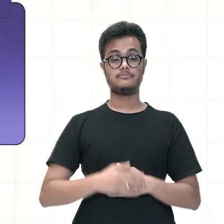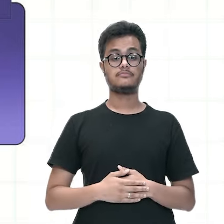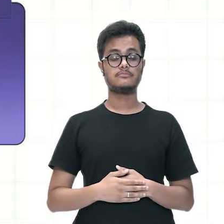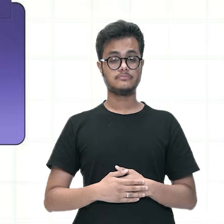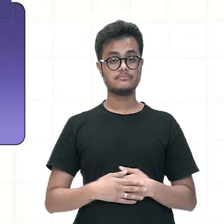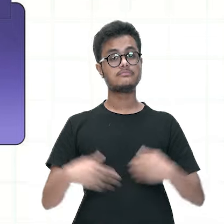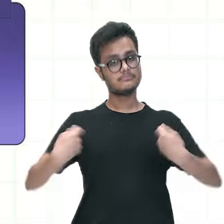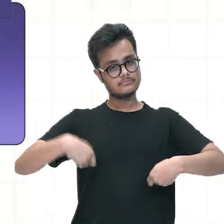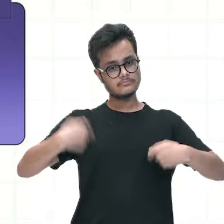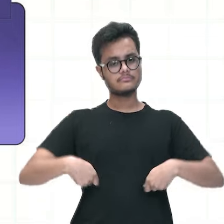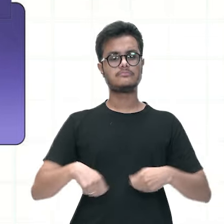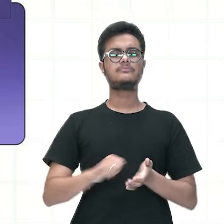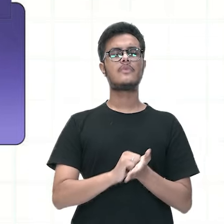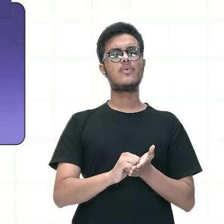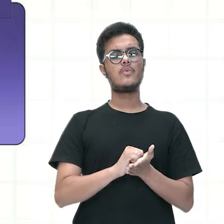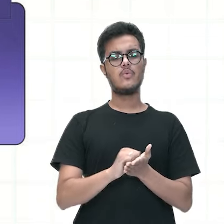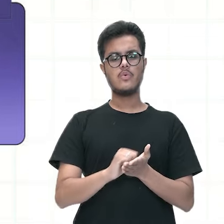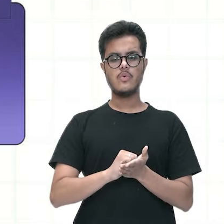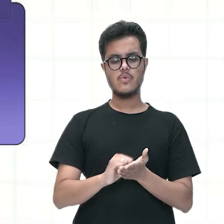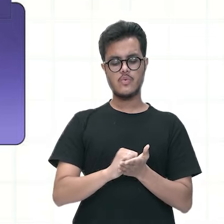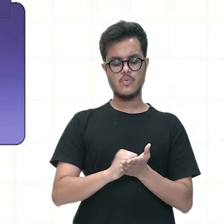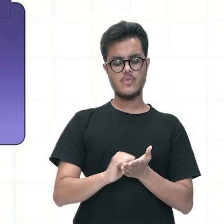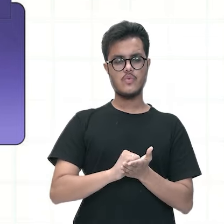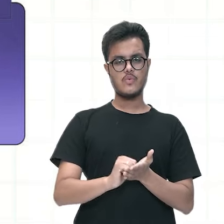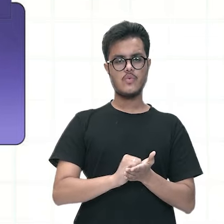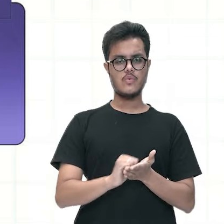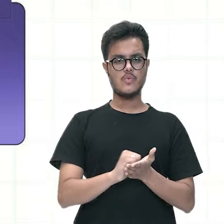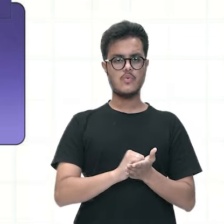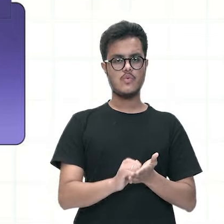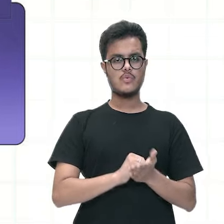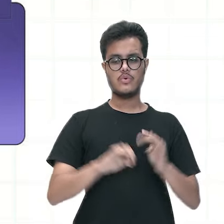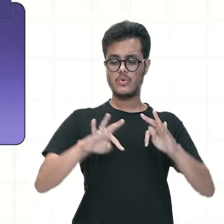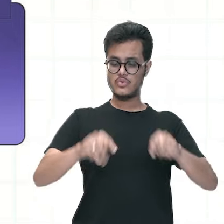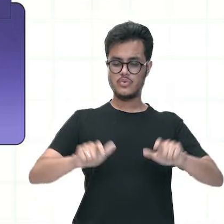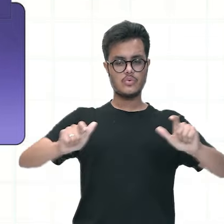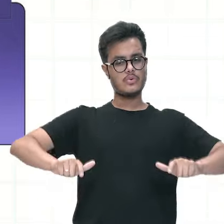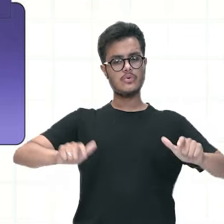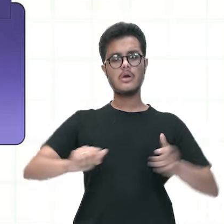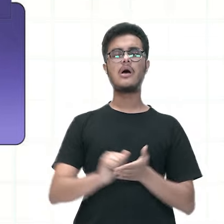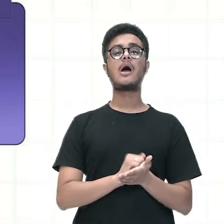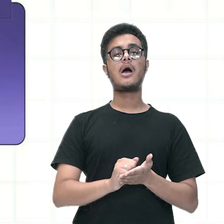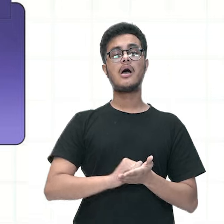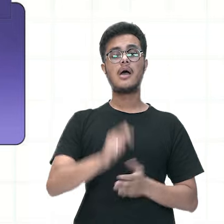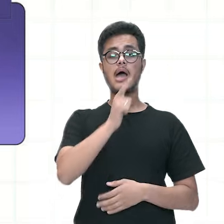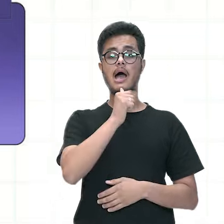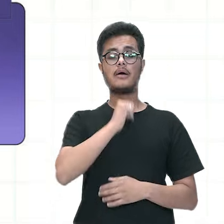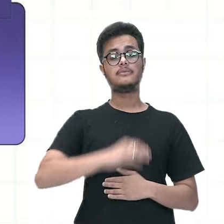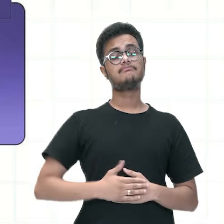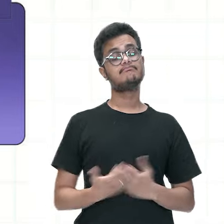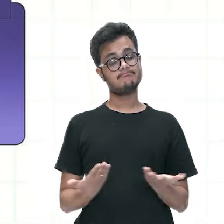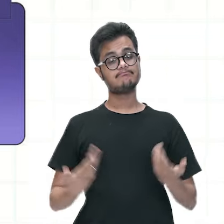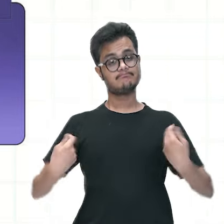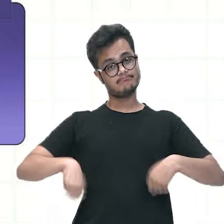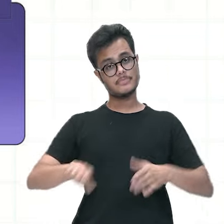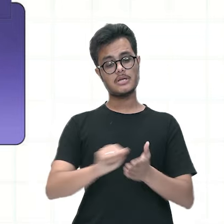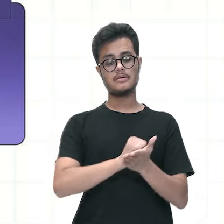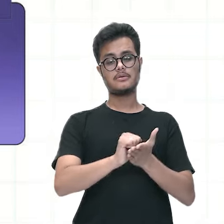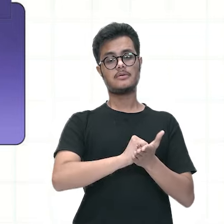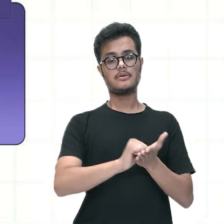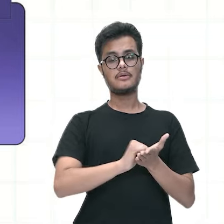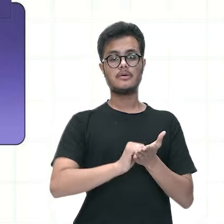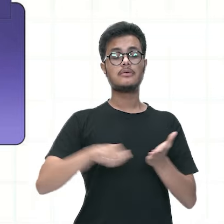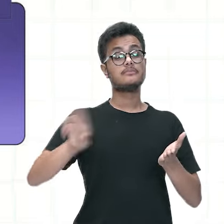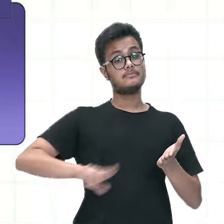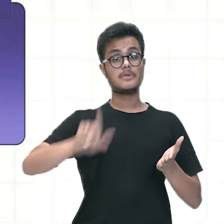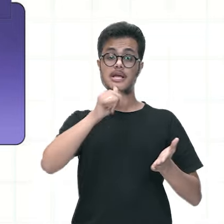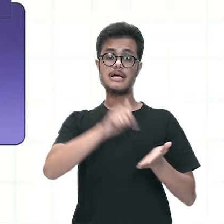lavar semanalmente por dentro com escova e sabão os tanques utilizados para armazenar água então esses tanques que você utiliza tem